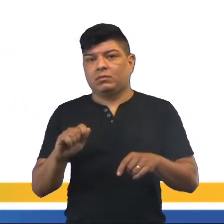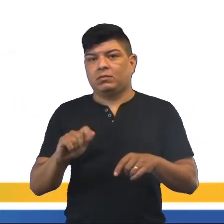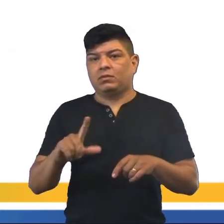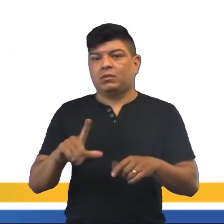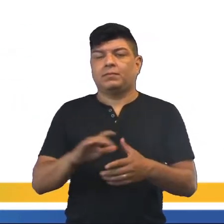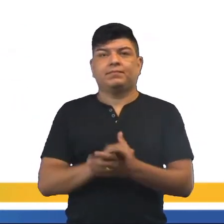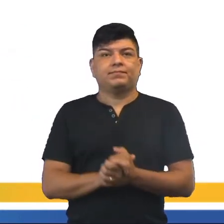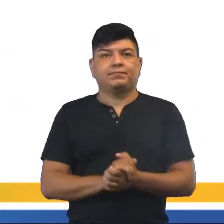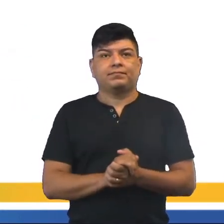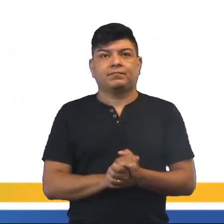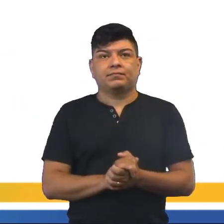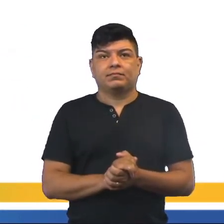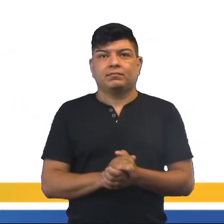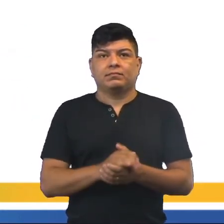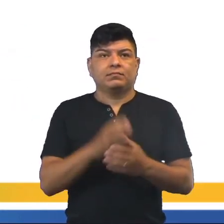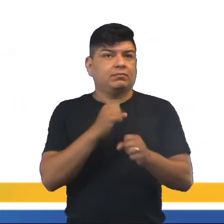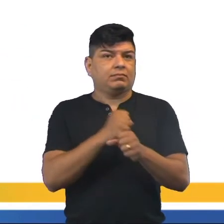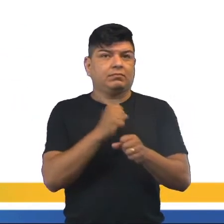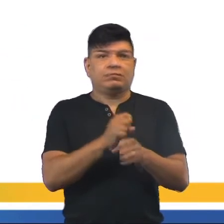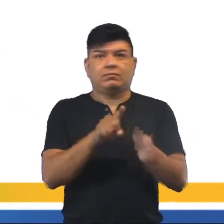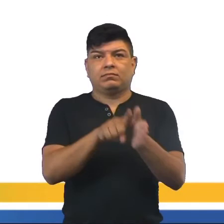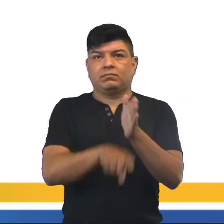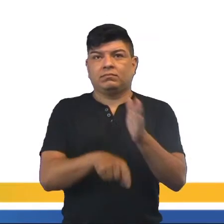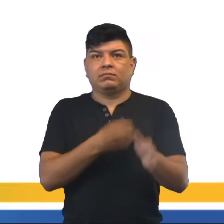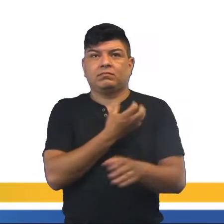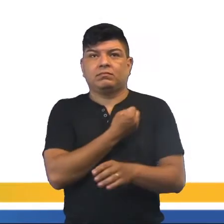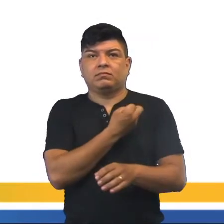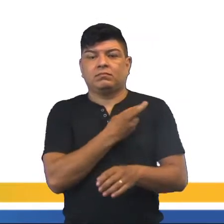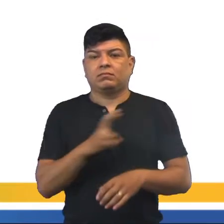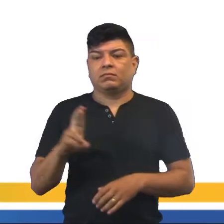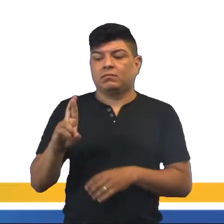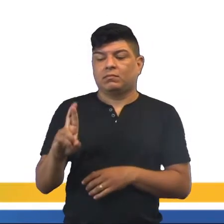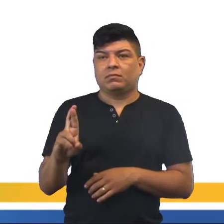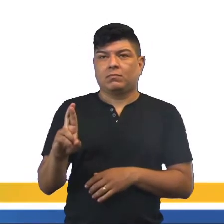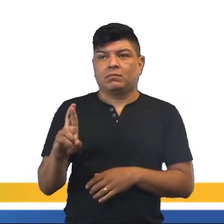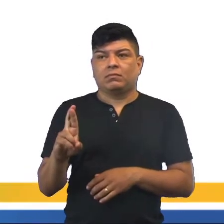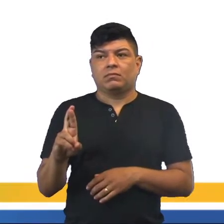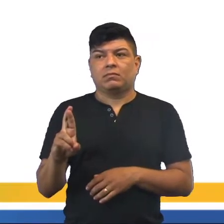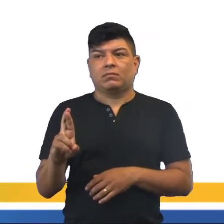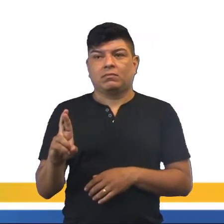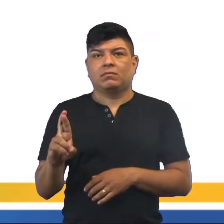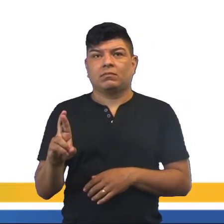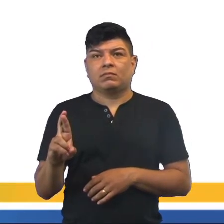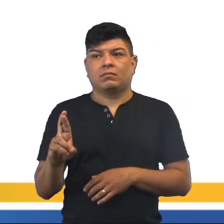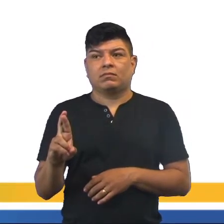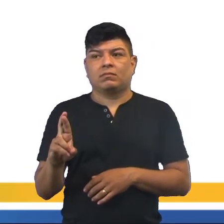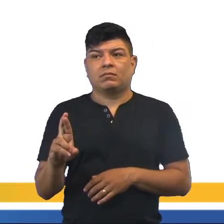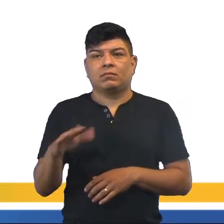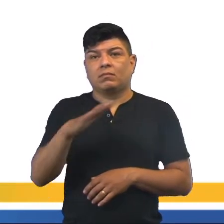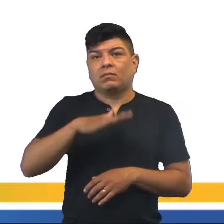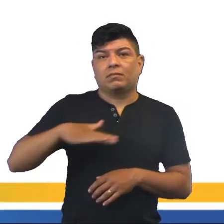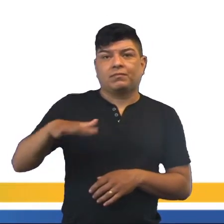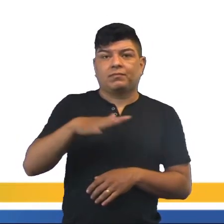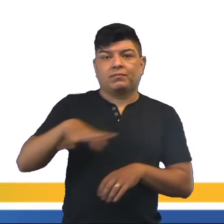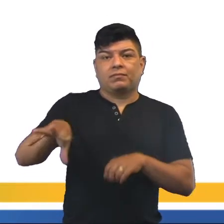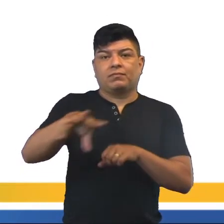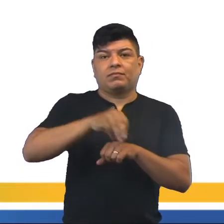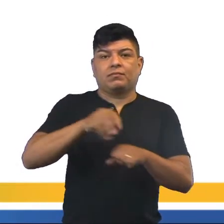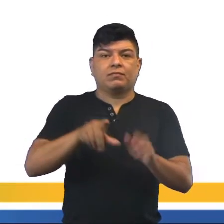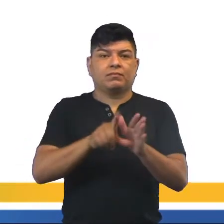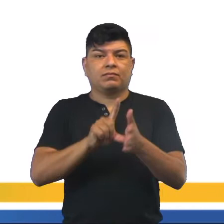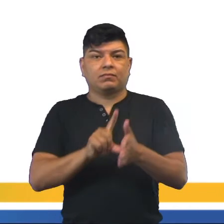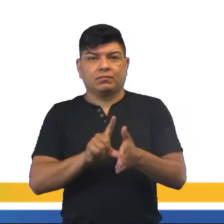Adição e subtração com os números racionais, né? Vamos lá. A adição e a subtração dos números racionais são baseados nos conhecimentos